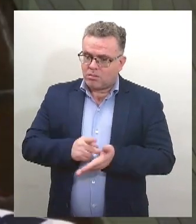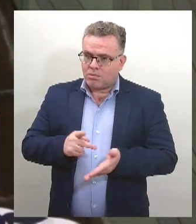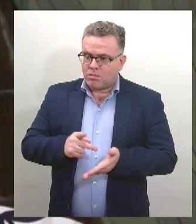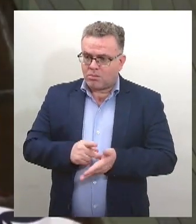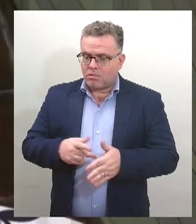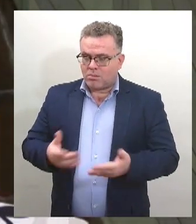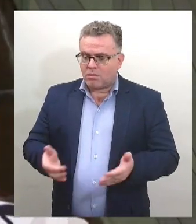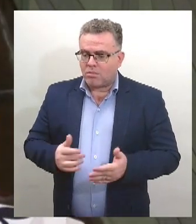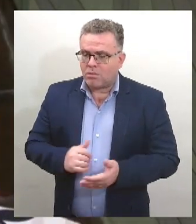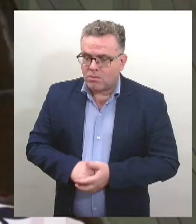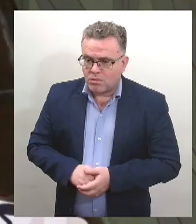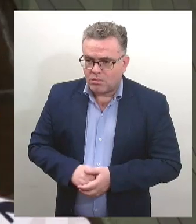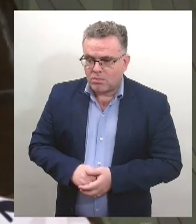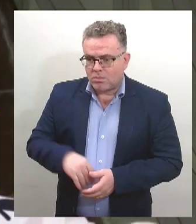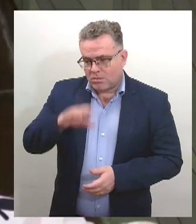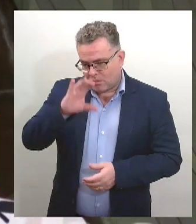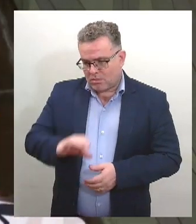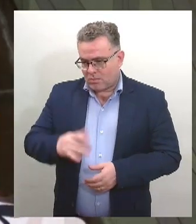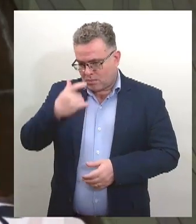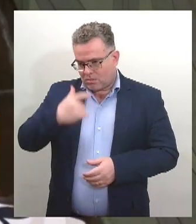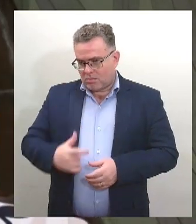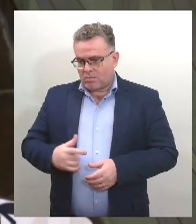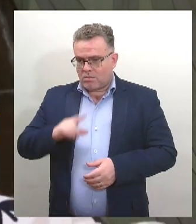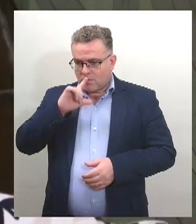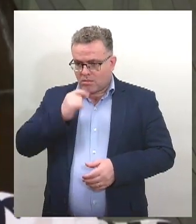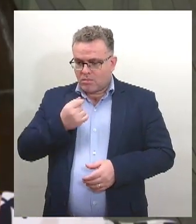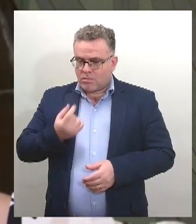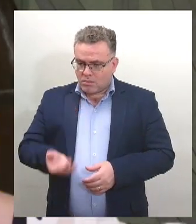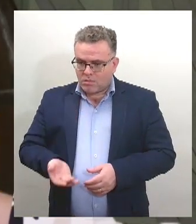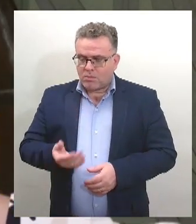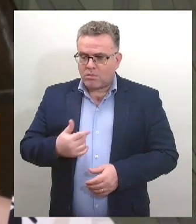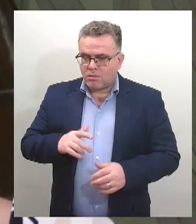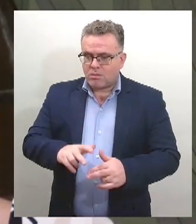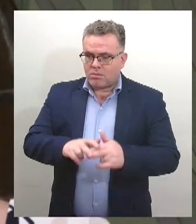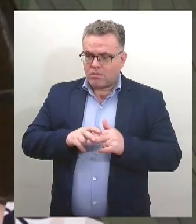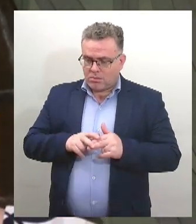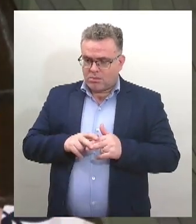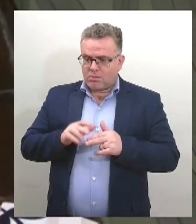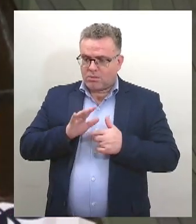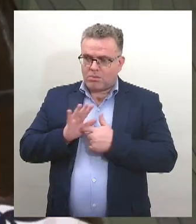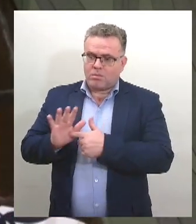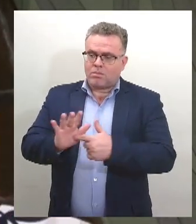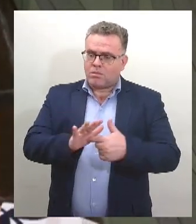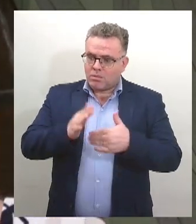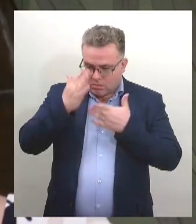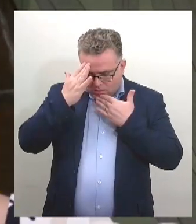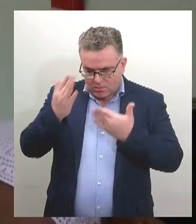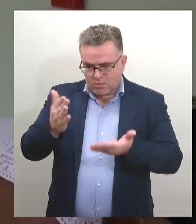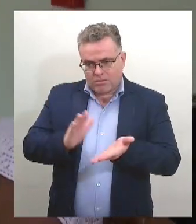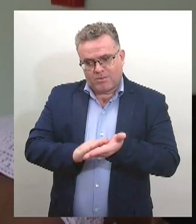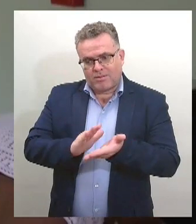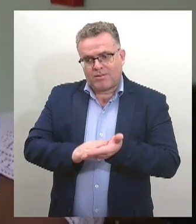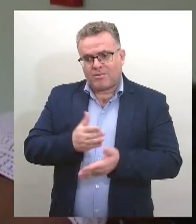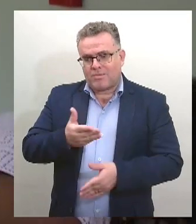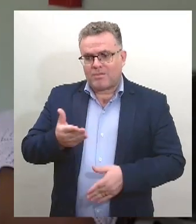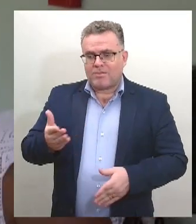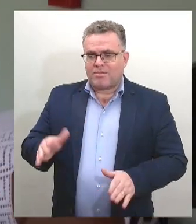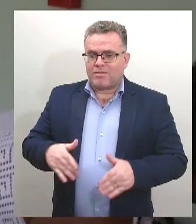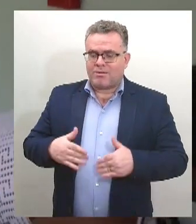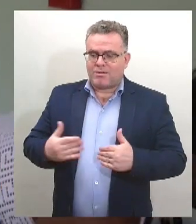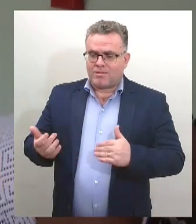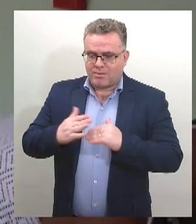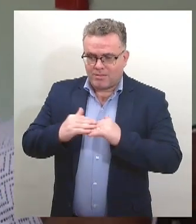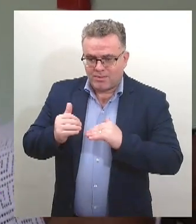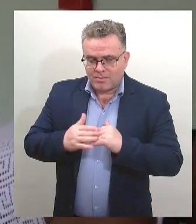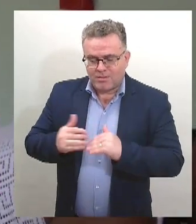cidadão aracajuana, então eu tenho que puxar um pouco para onde o povo me deu colo. Para Severo Dacelino,